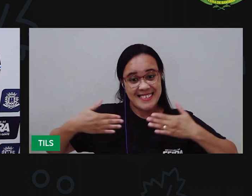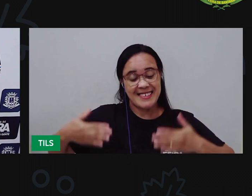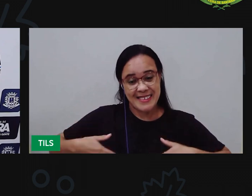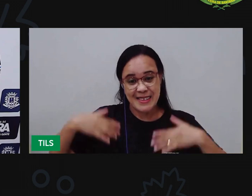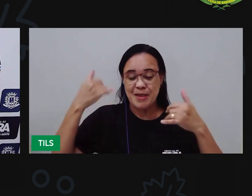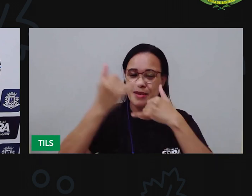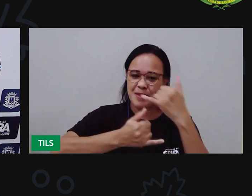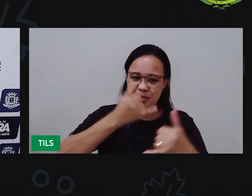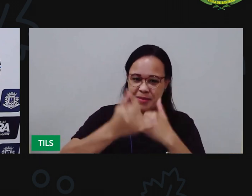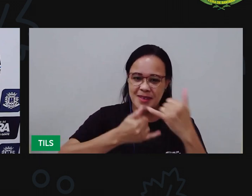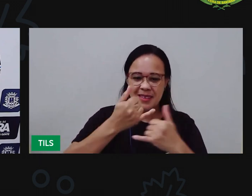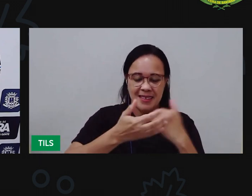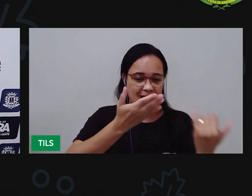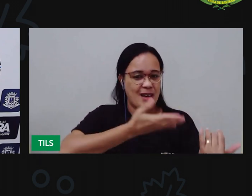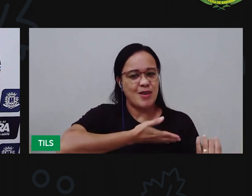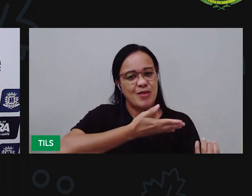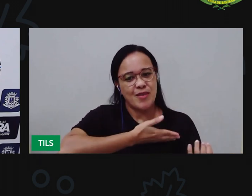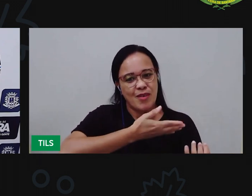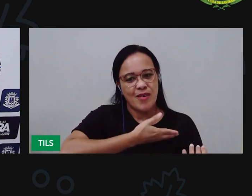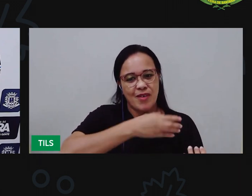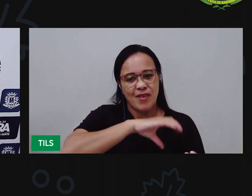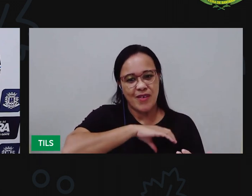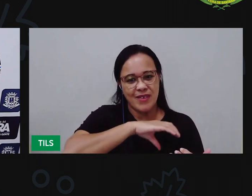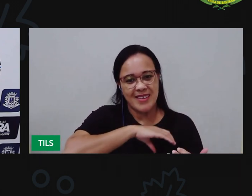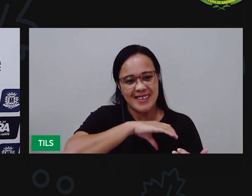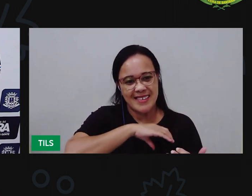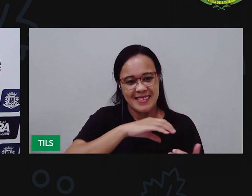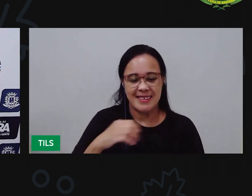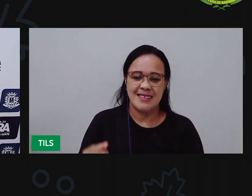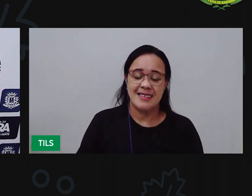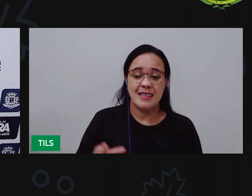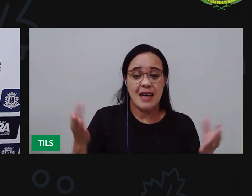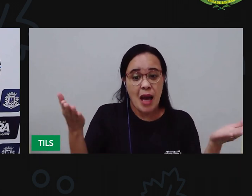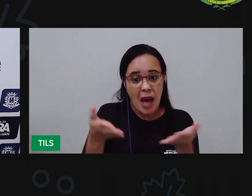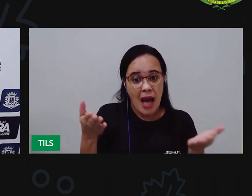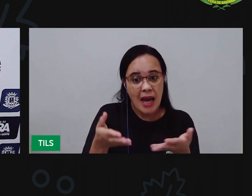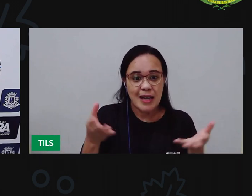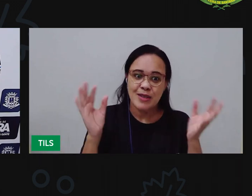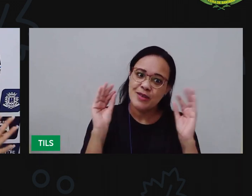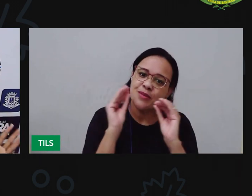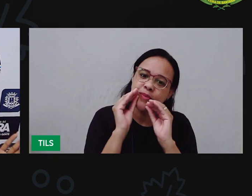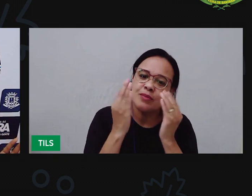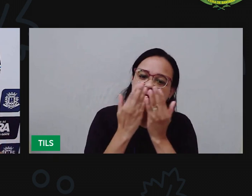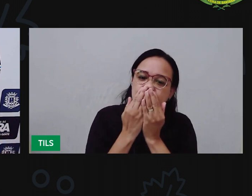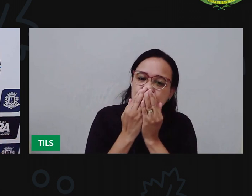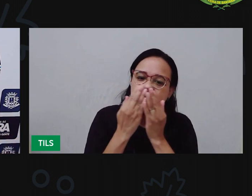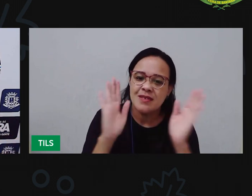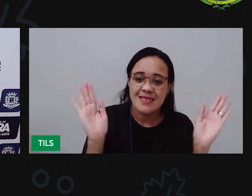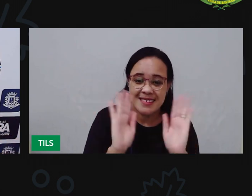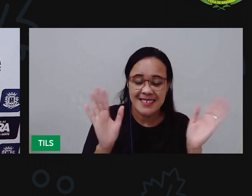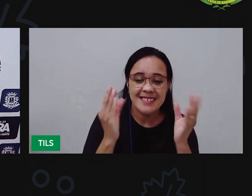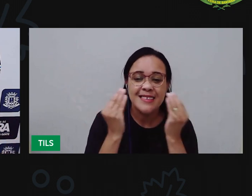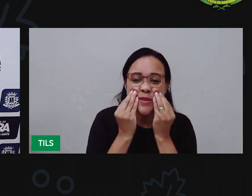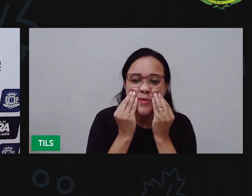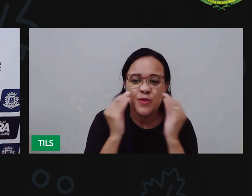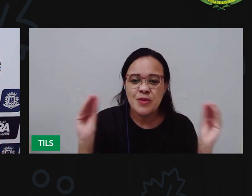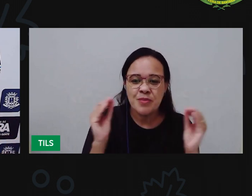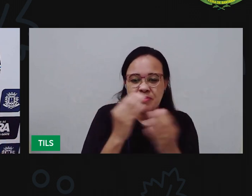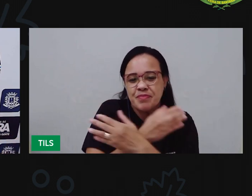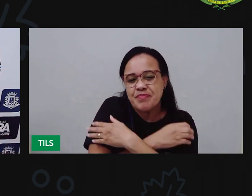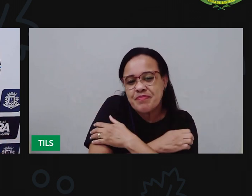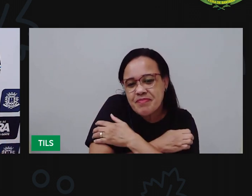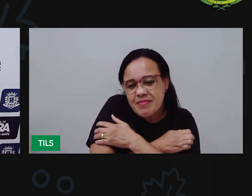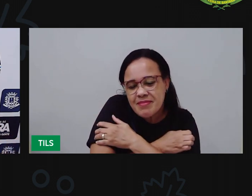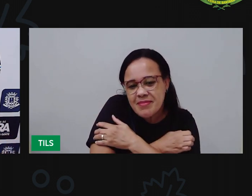de amarelinha Com seus colegas A gente vai se despedindo Receba o meu beijo Meu abraço